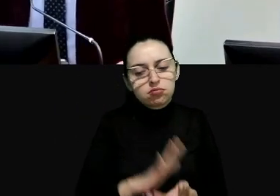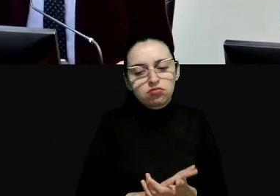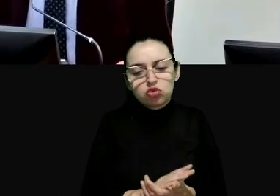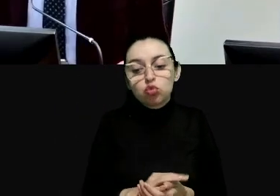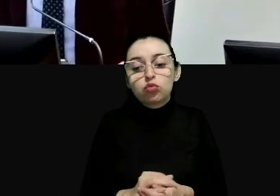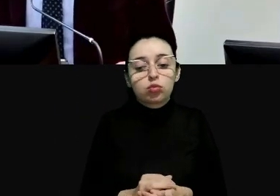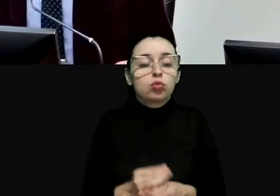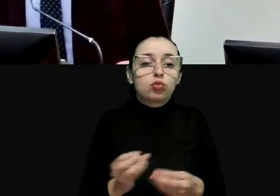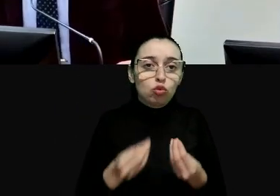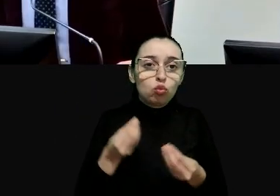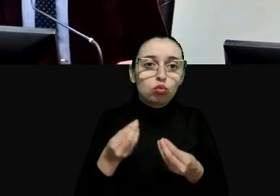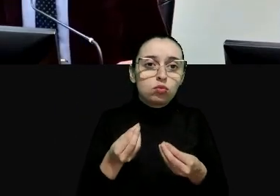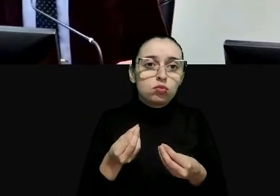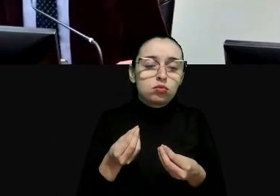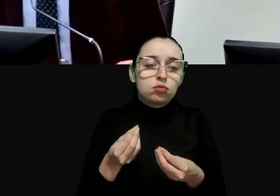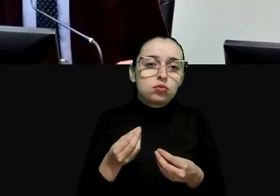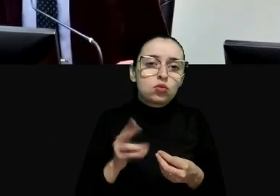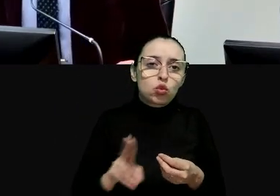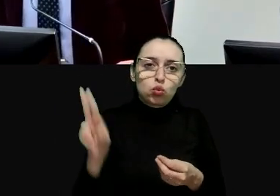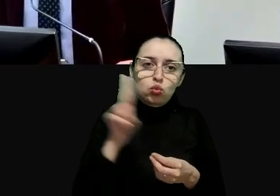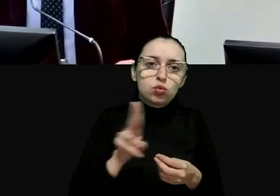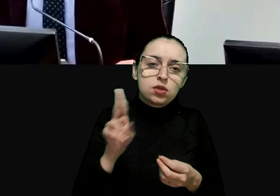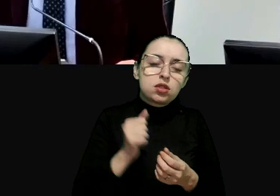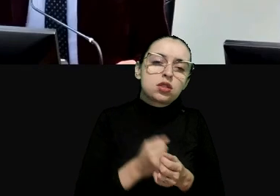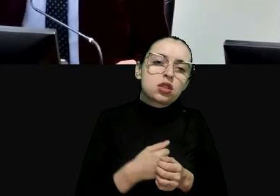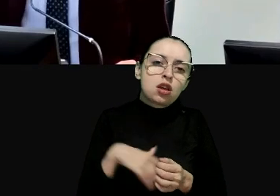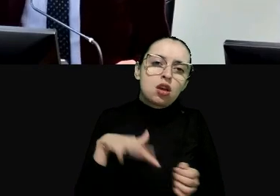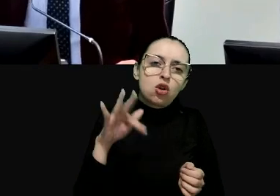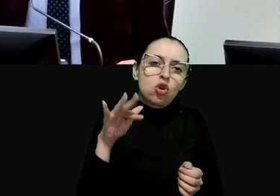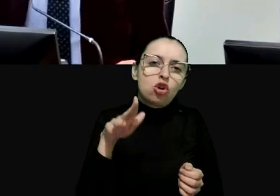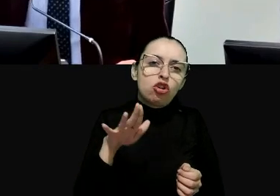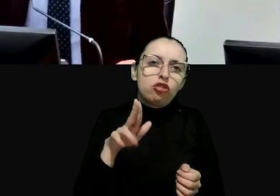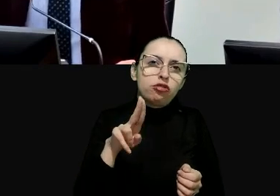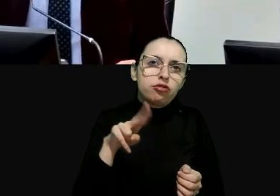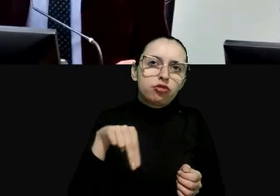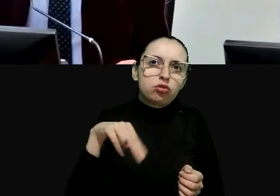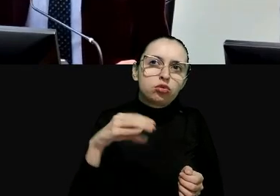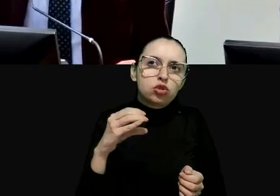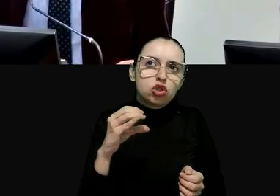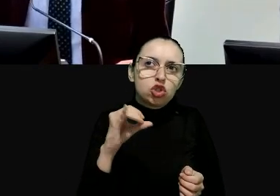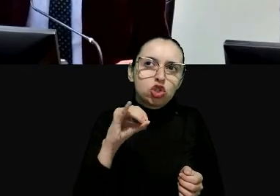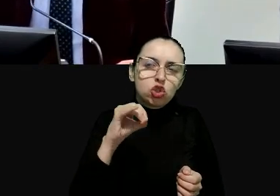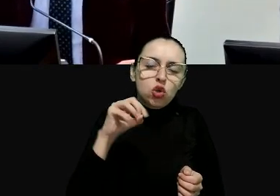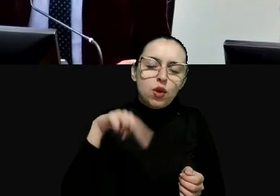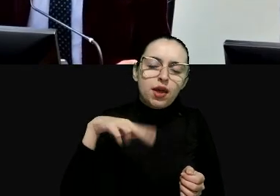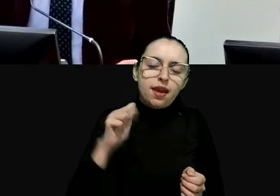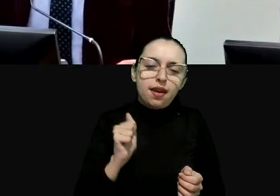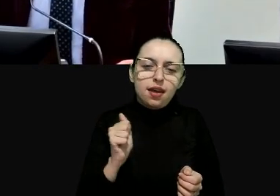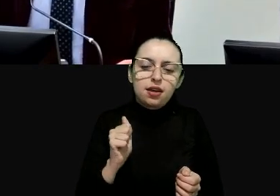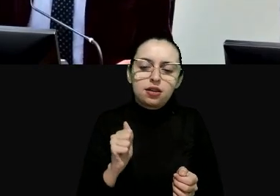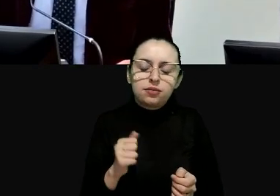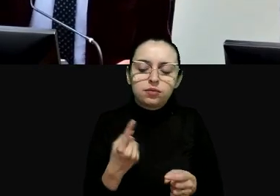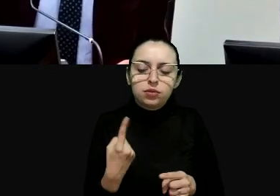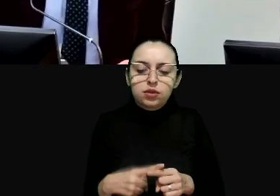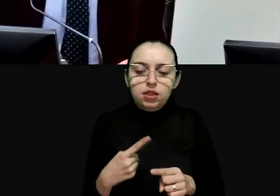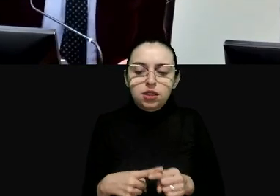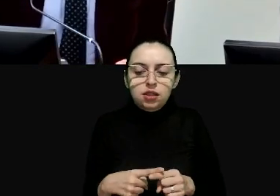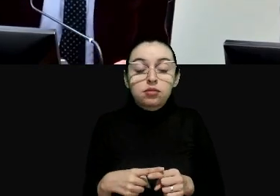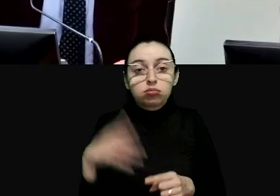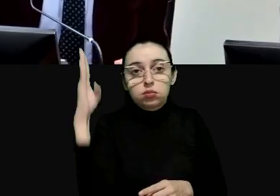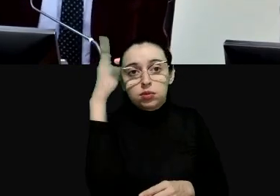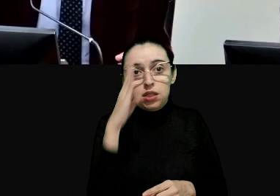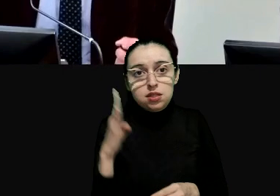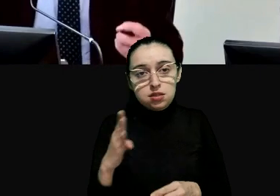que tudo funcione porque com o controle da convencionalidade quer dizer que os juízes